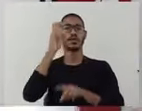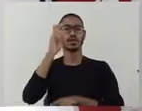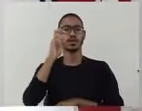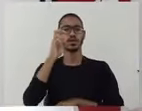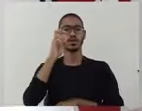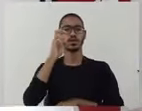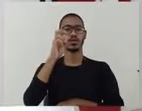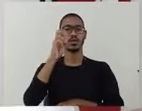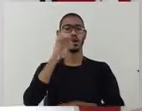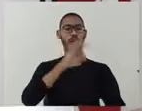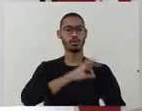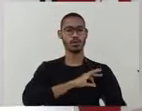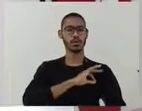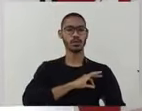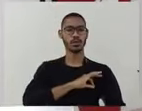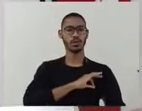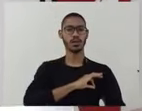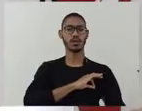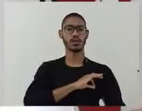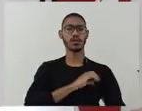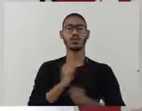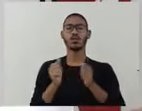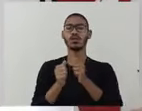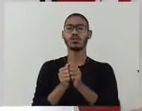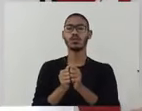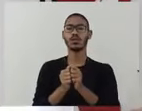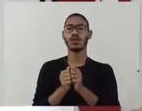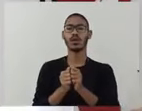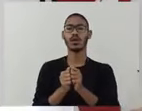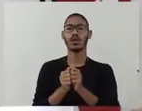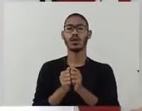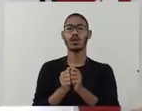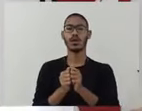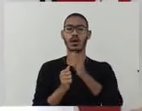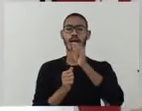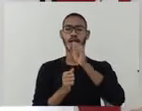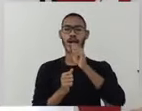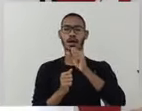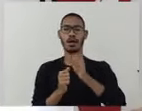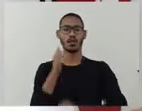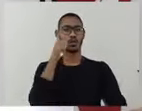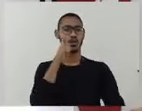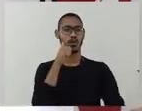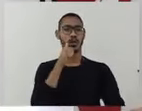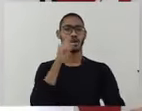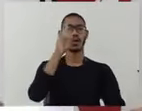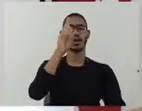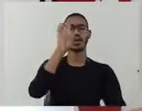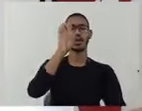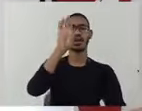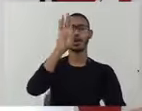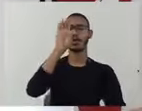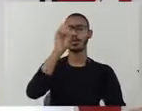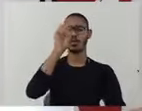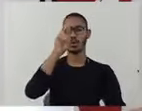pessoa de doutora Débora, estará no passo da Prefeitura Municipal, a ADR itinerante,